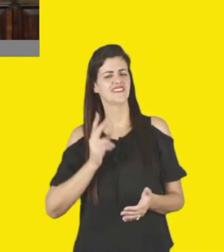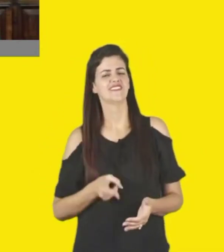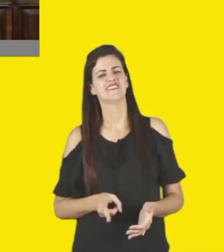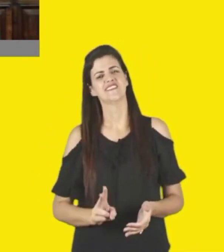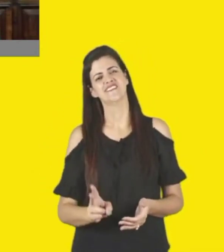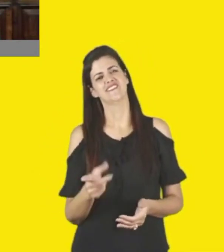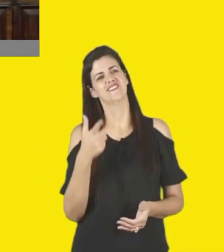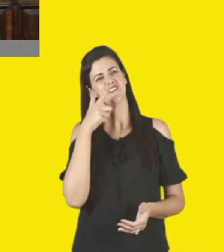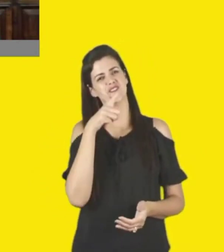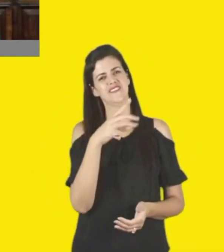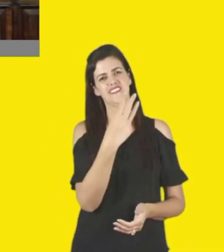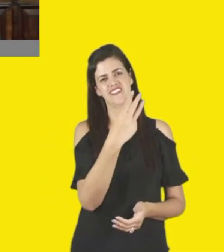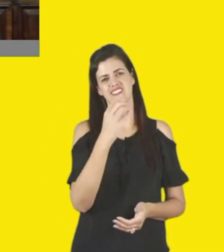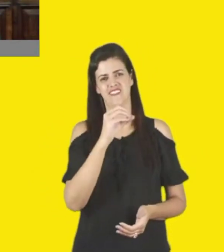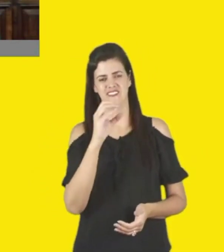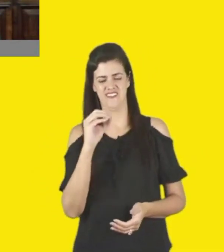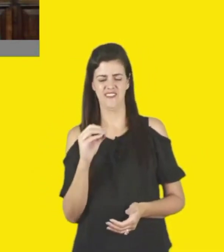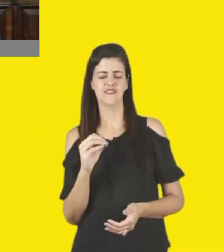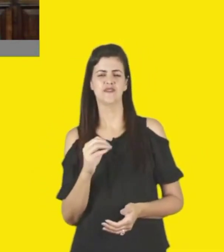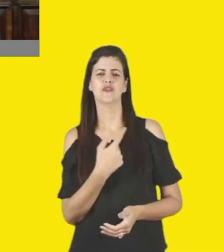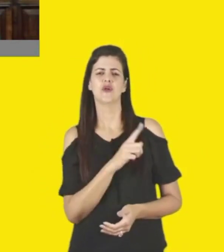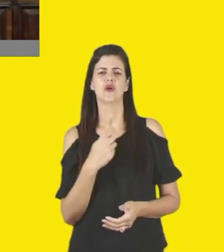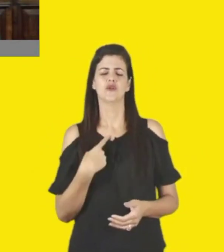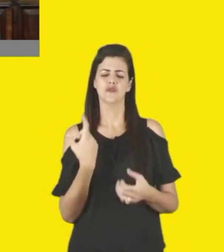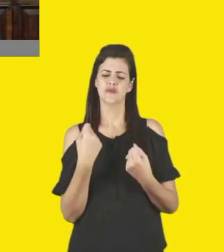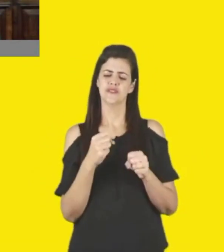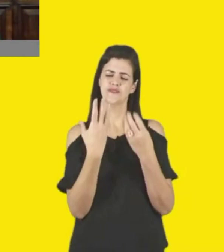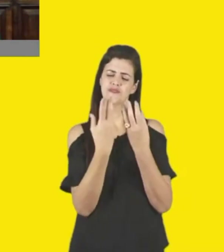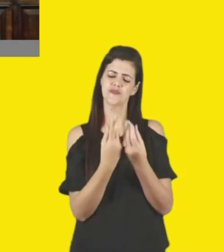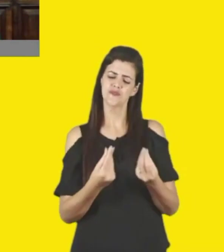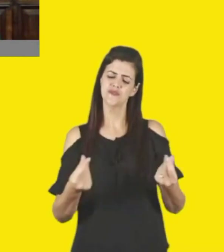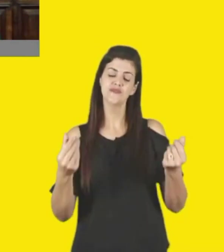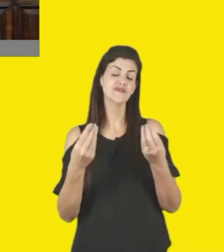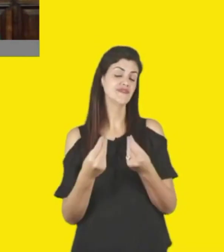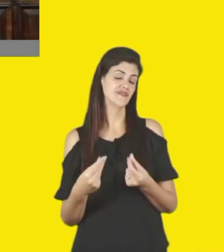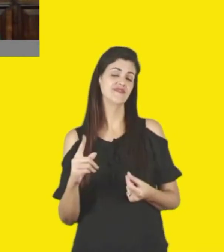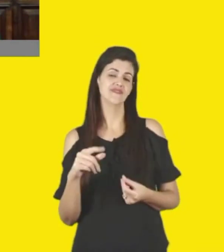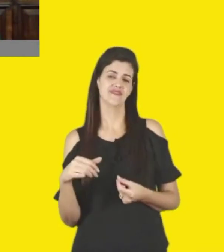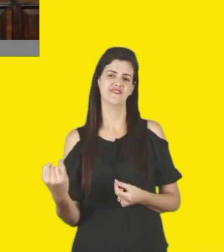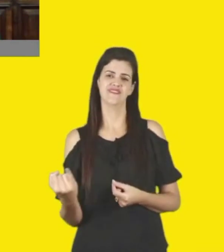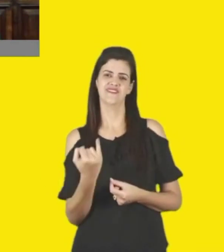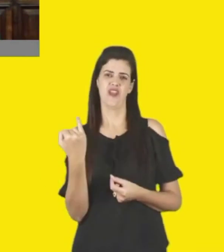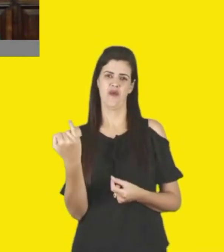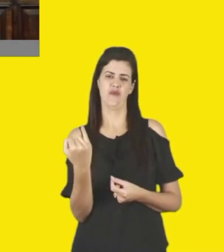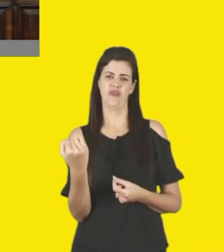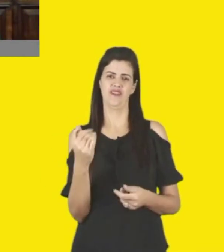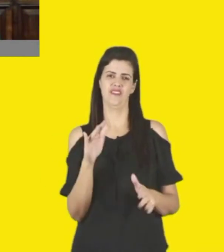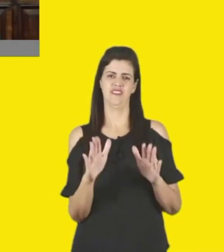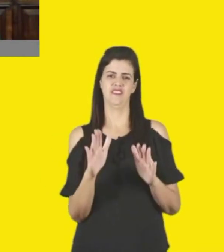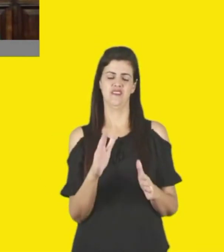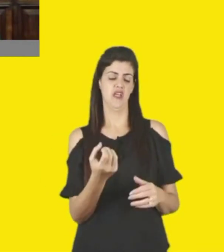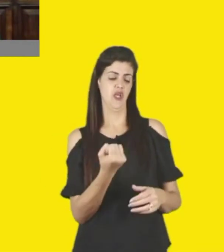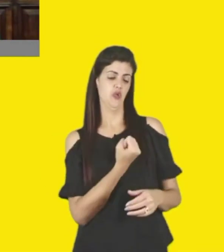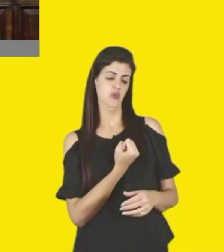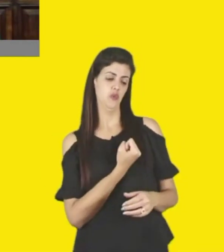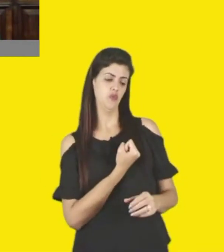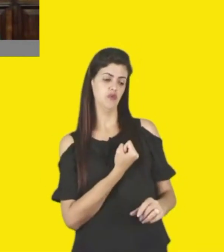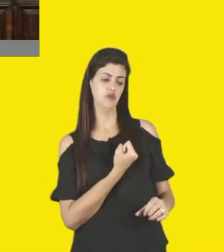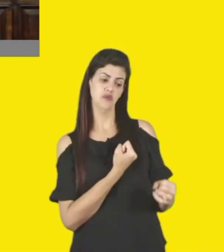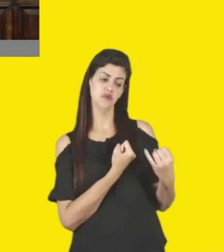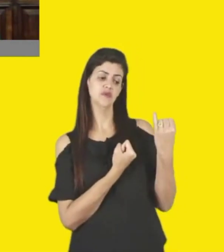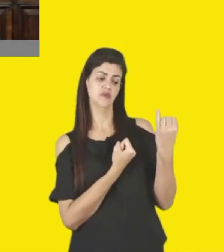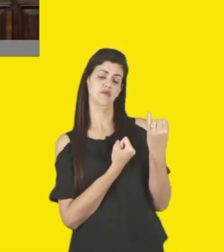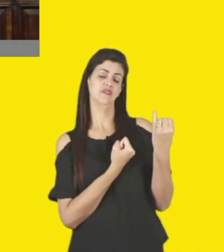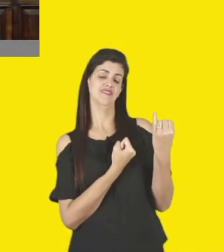nossa meta, nós temos que manter a qualidade, isso é muito importante, né, a quantidade, ela é muito importante,